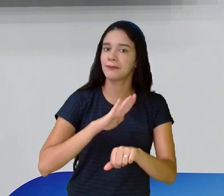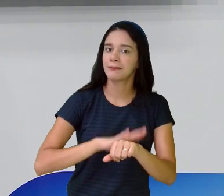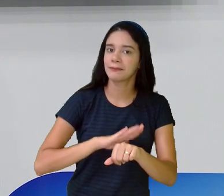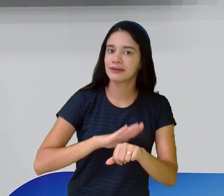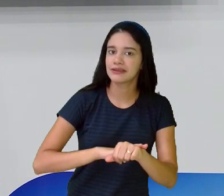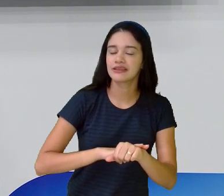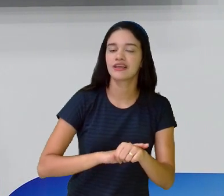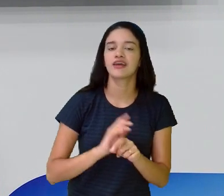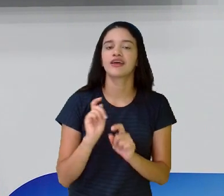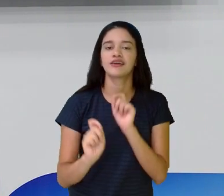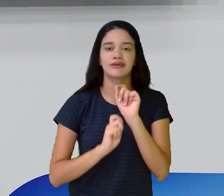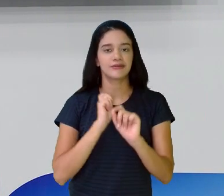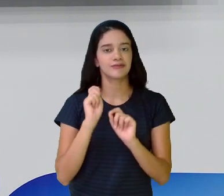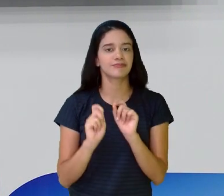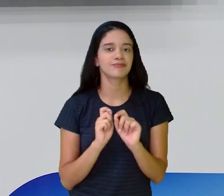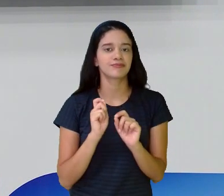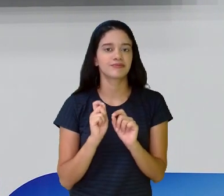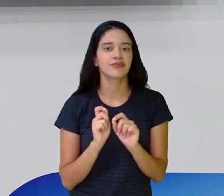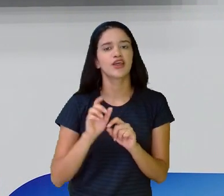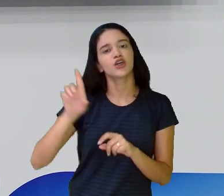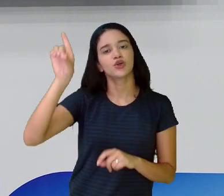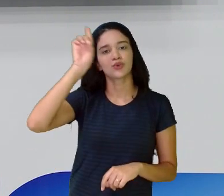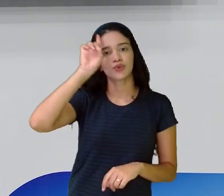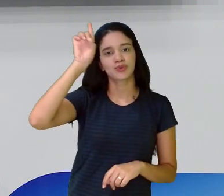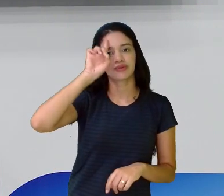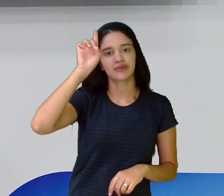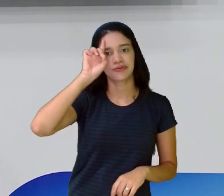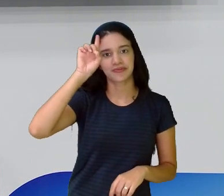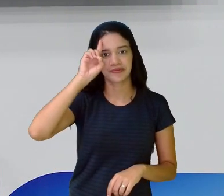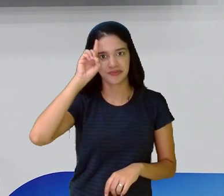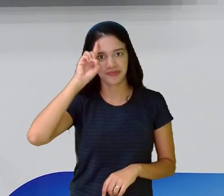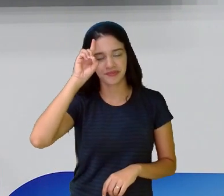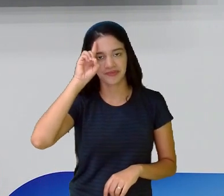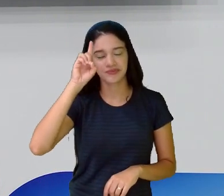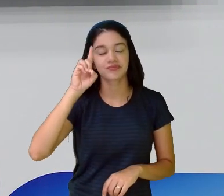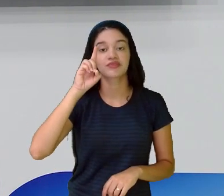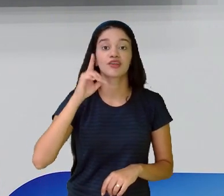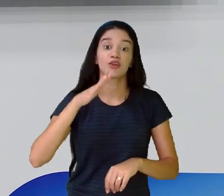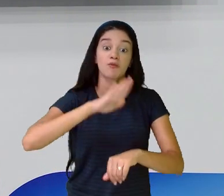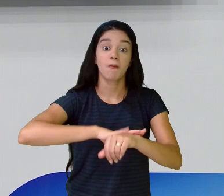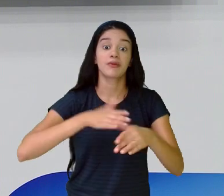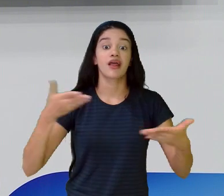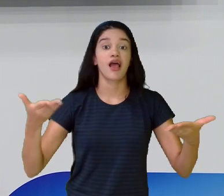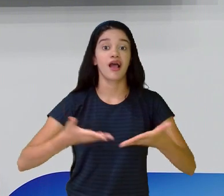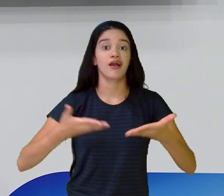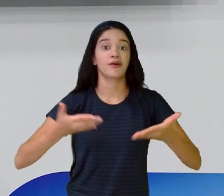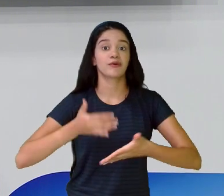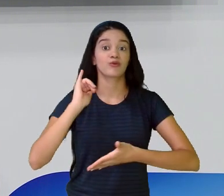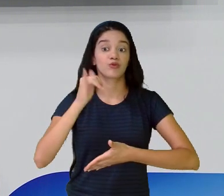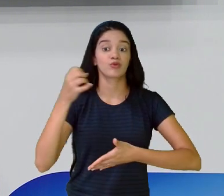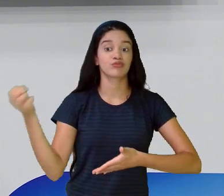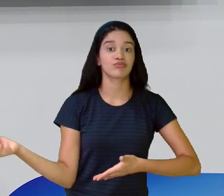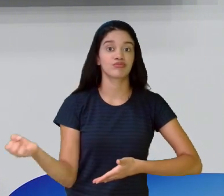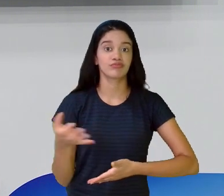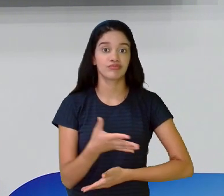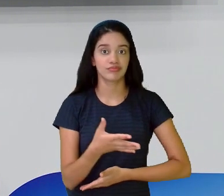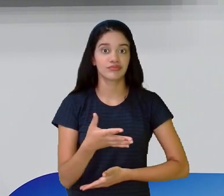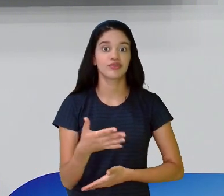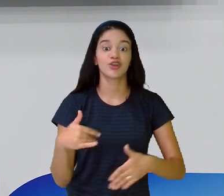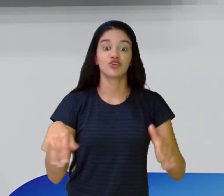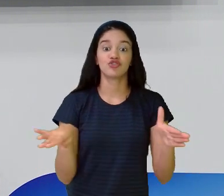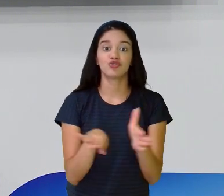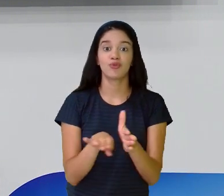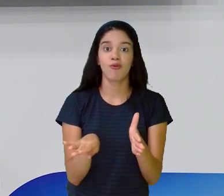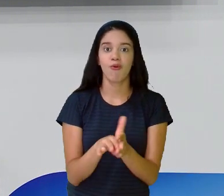É um conto aí do cotidiano, né? Do momento agora, que é o conto mais novo. Que chegou